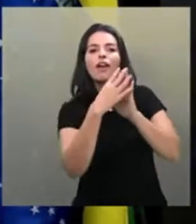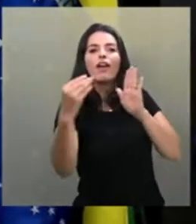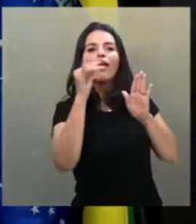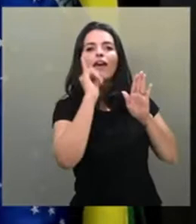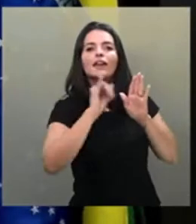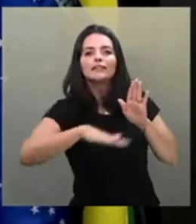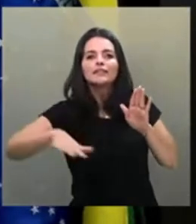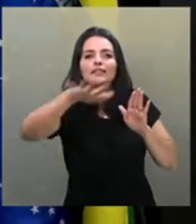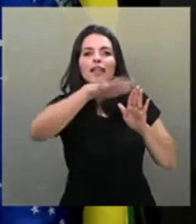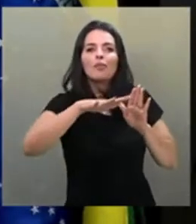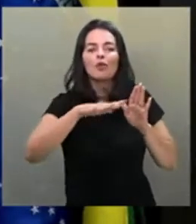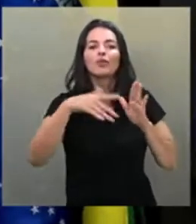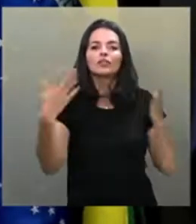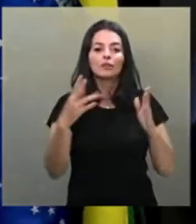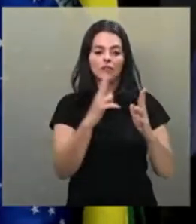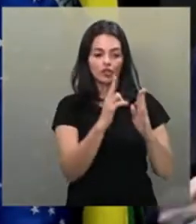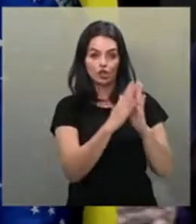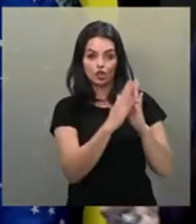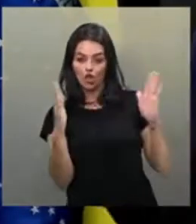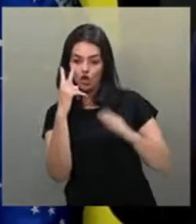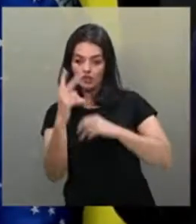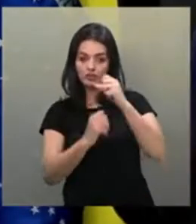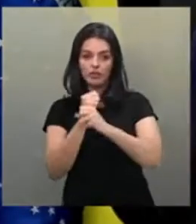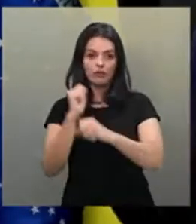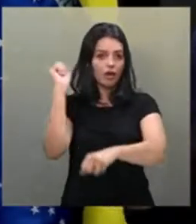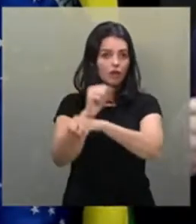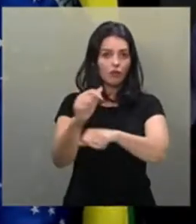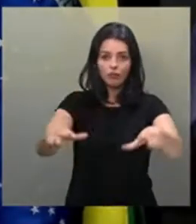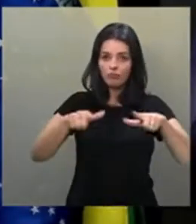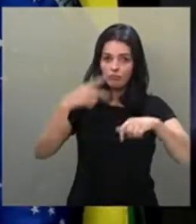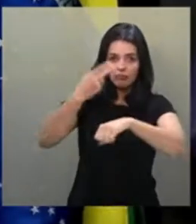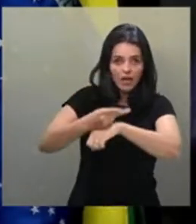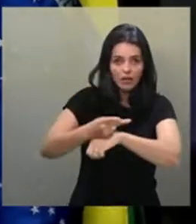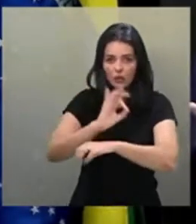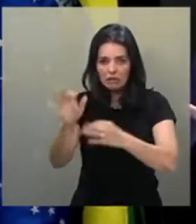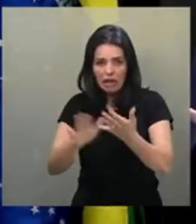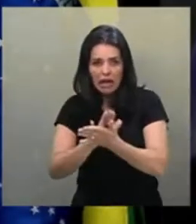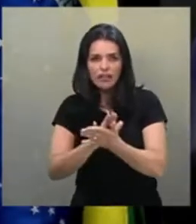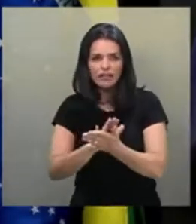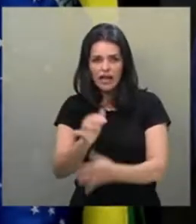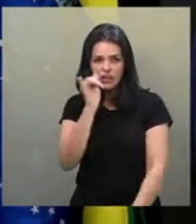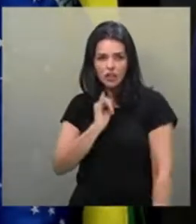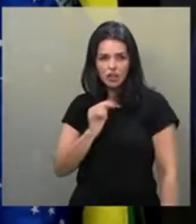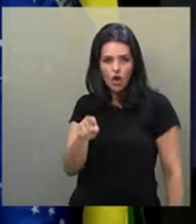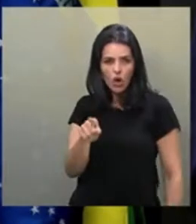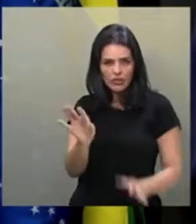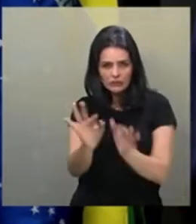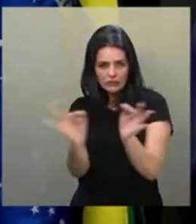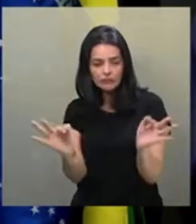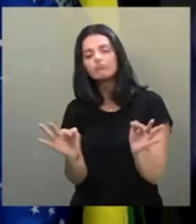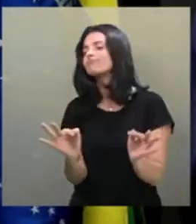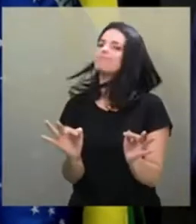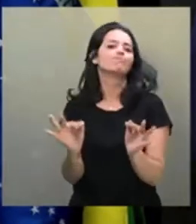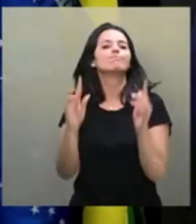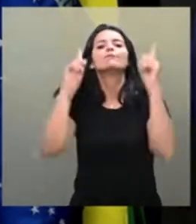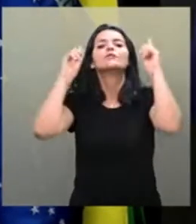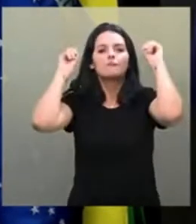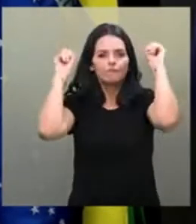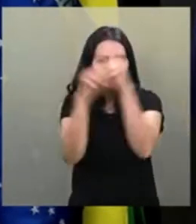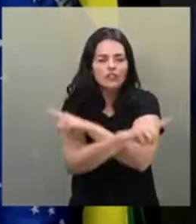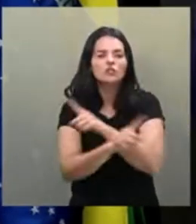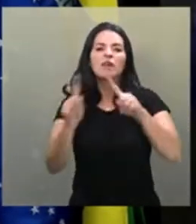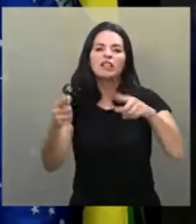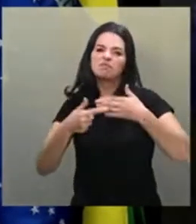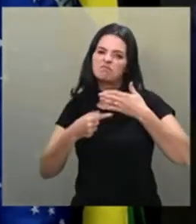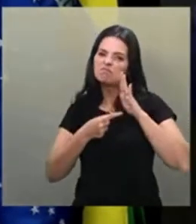Eles vêm para reforçar o papel da força da mulher brasileira. Não foram dois anos simples, foram dois anos muito difíceis, mas foram